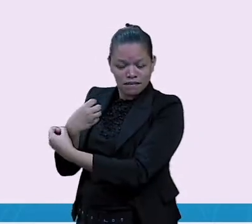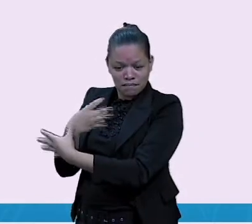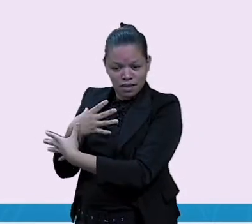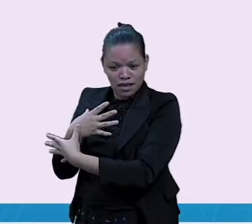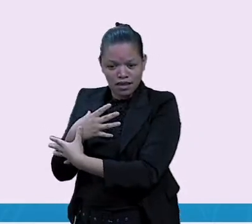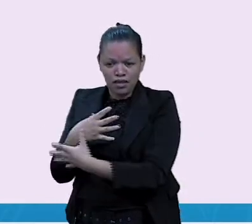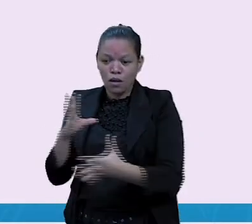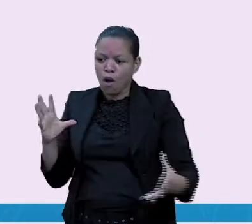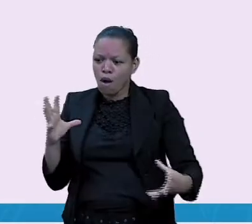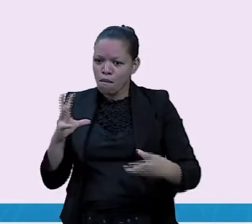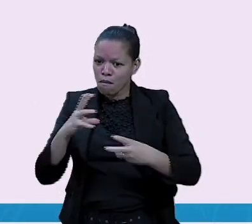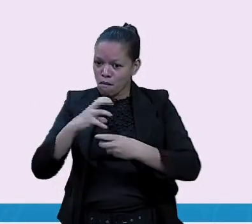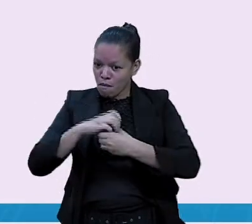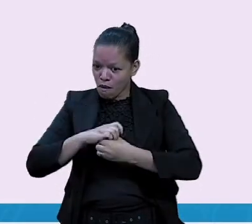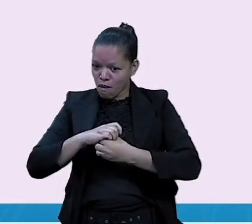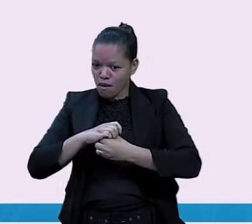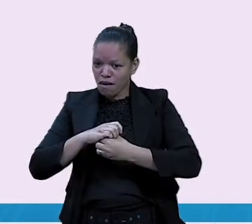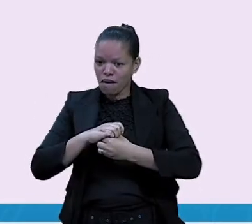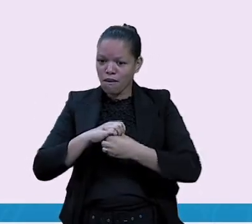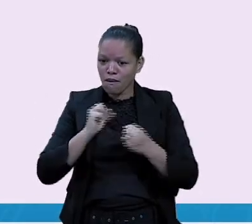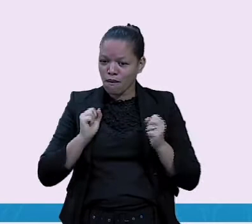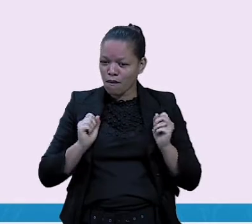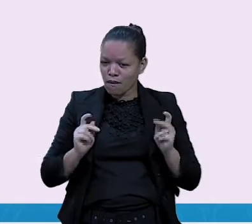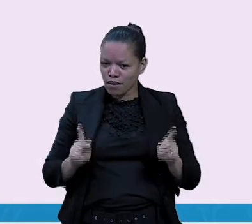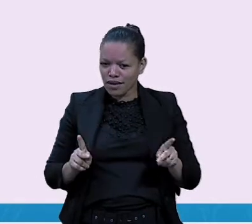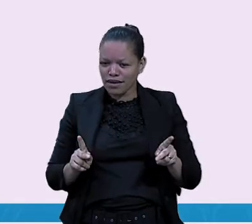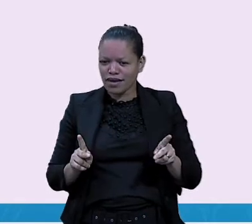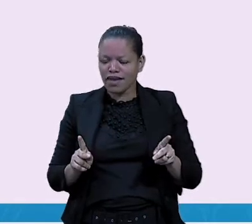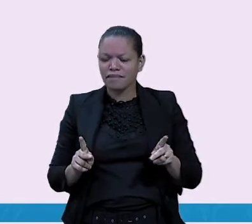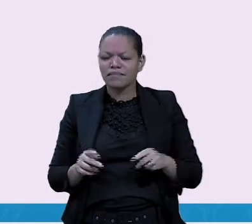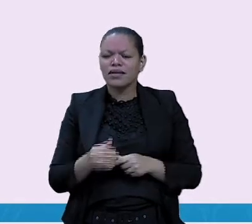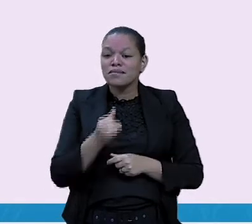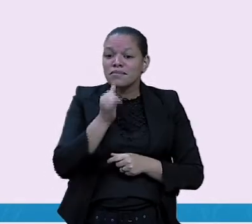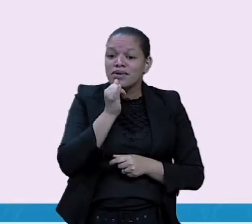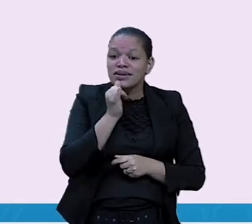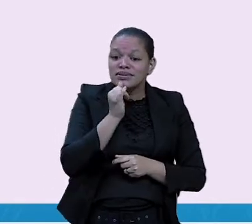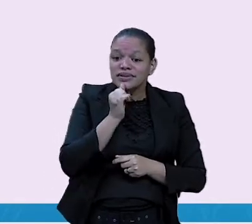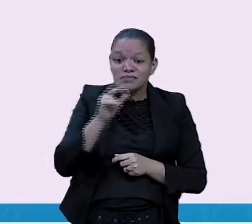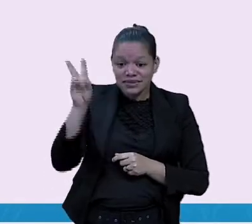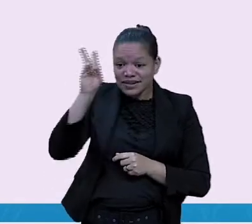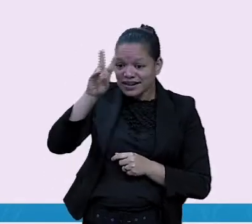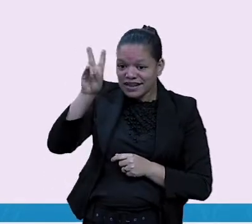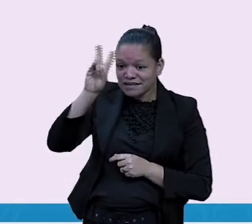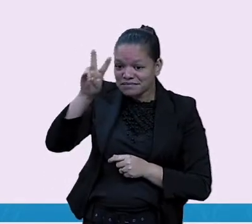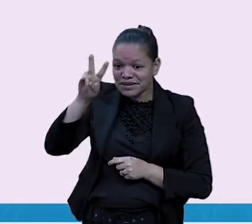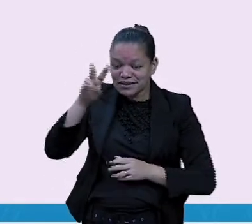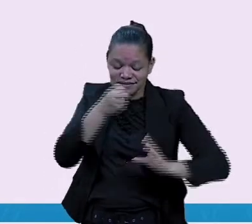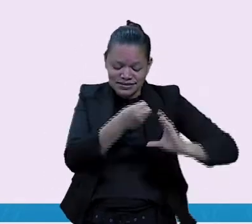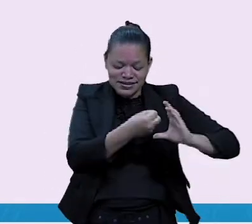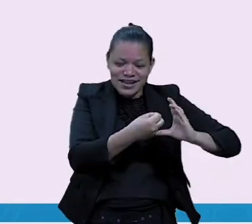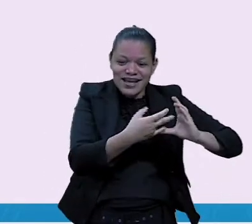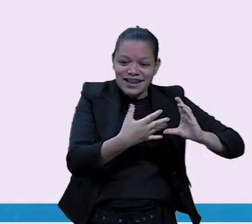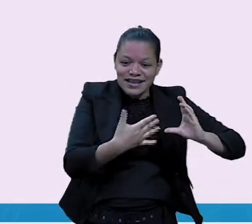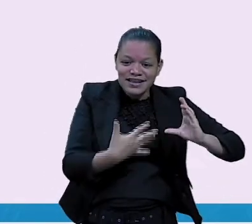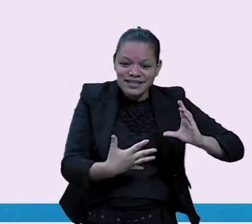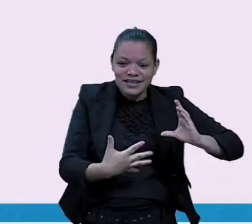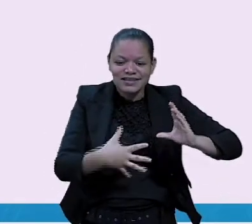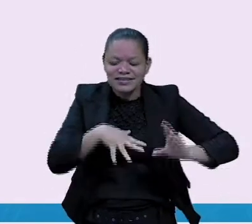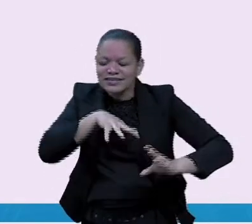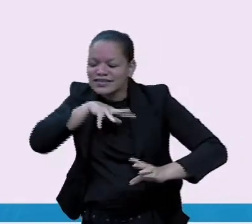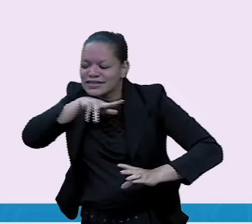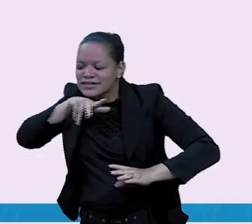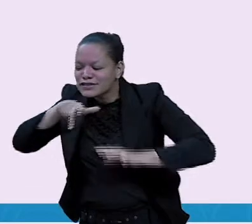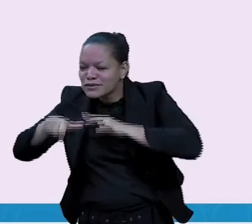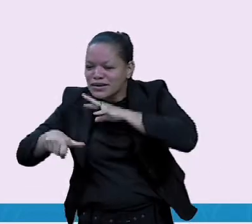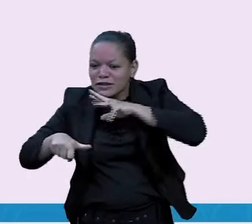Que os animais tinham características dos humanos. Então aqui, né? Os animais falam e